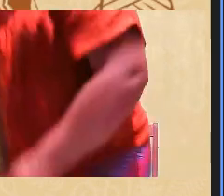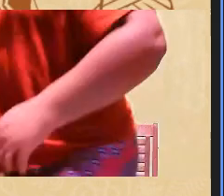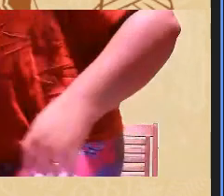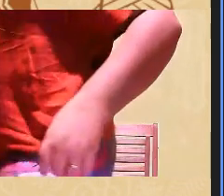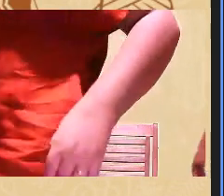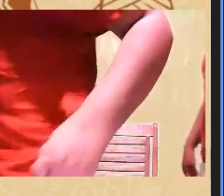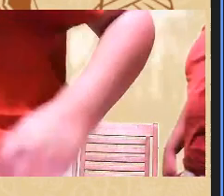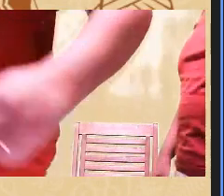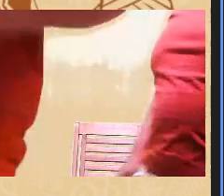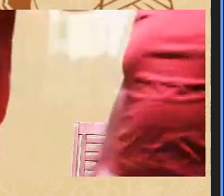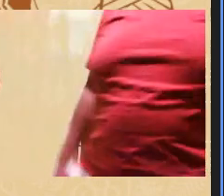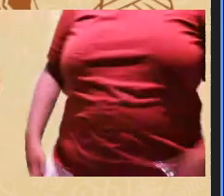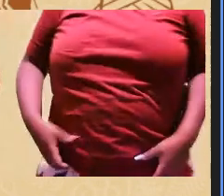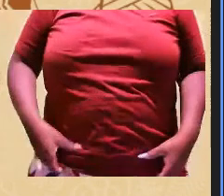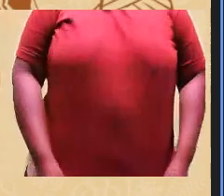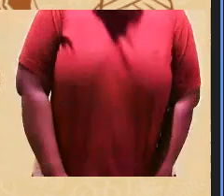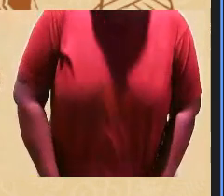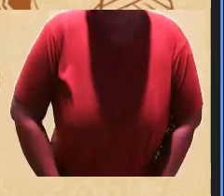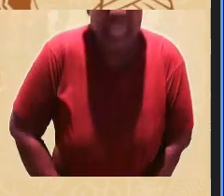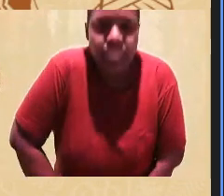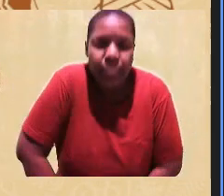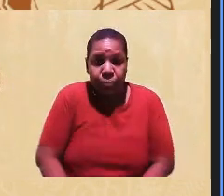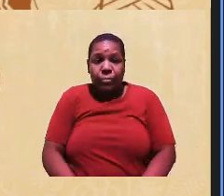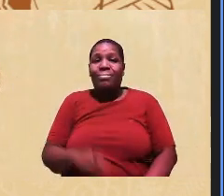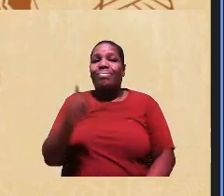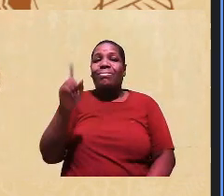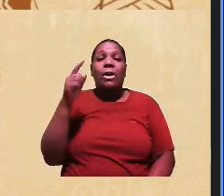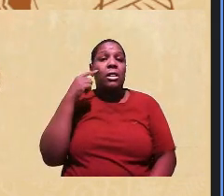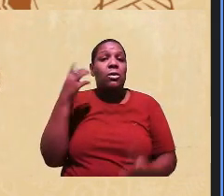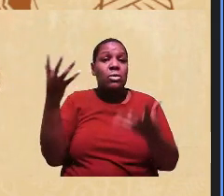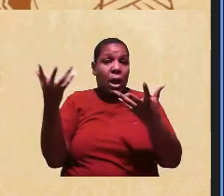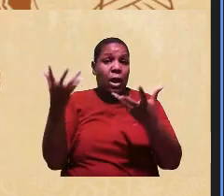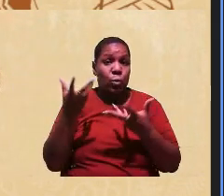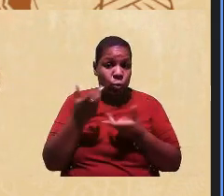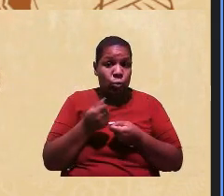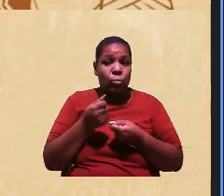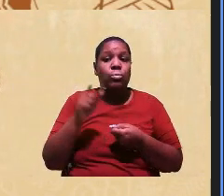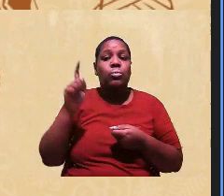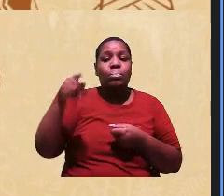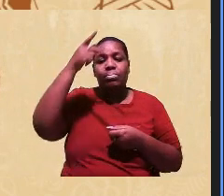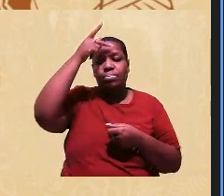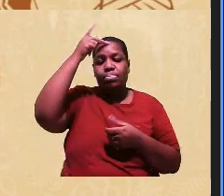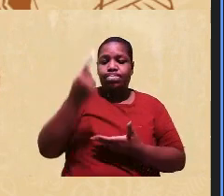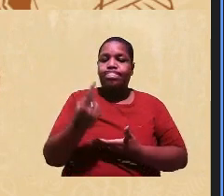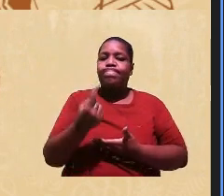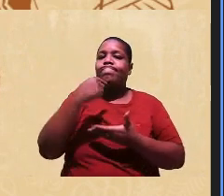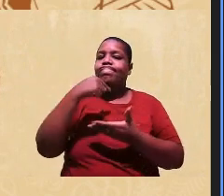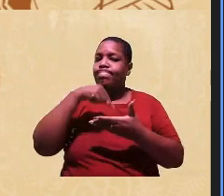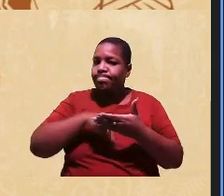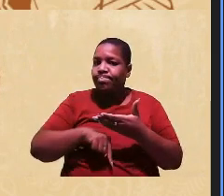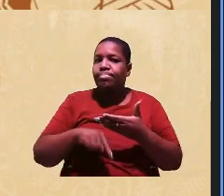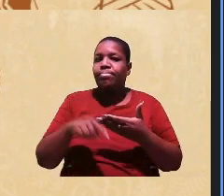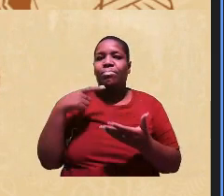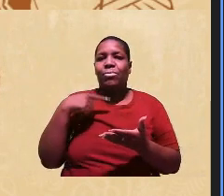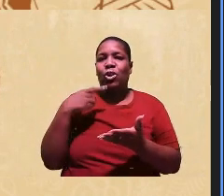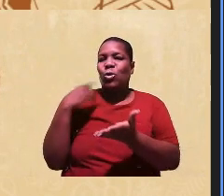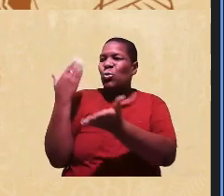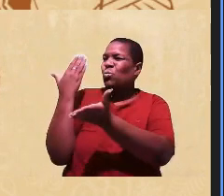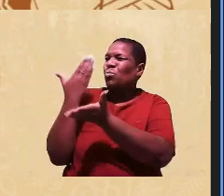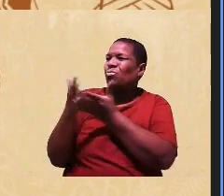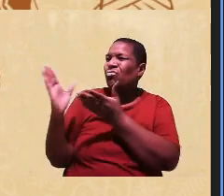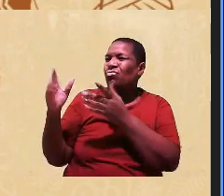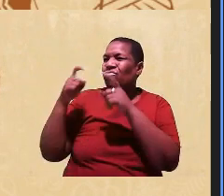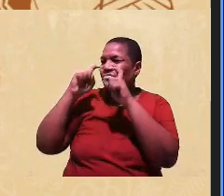não ter acolhido essas subjetividades foi ter ignorado o